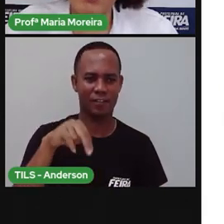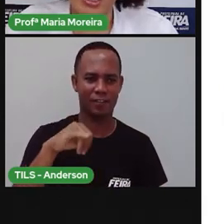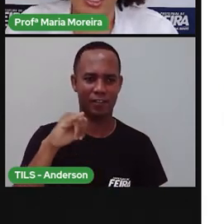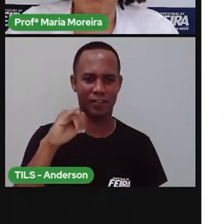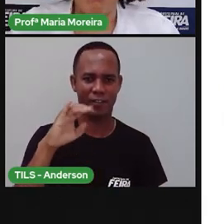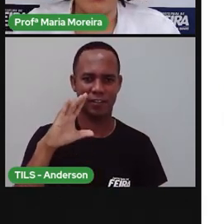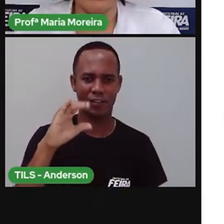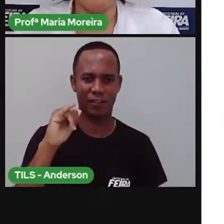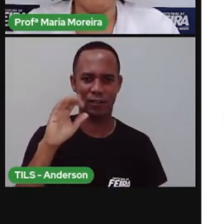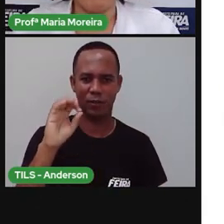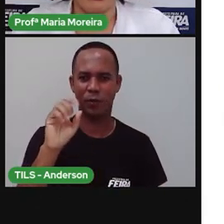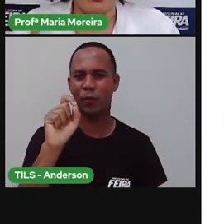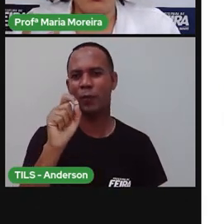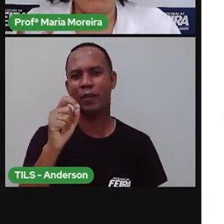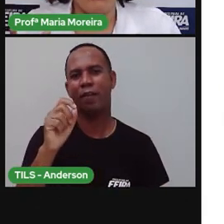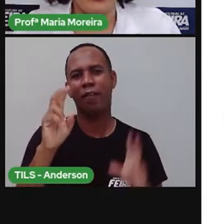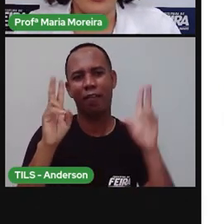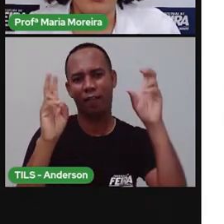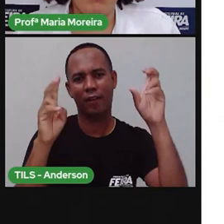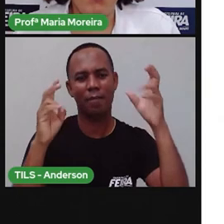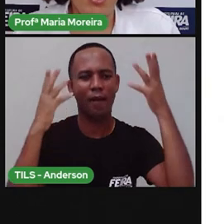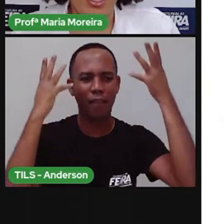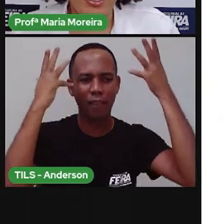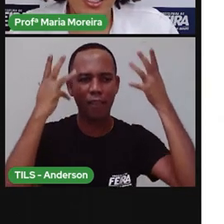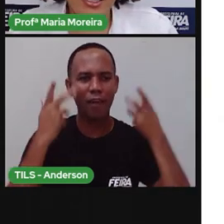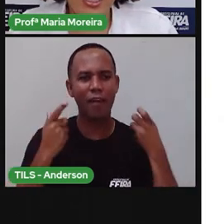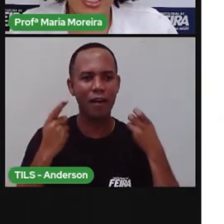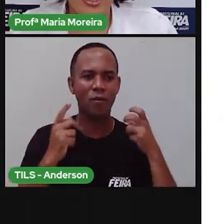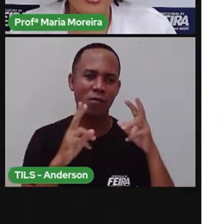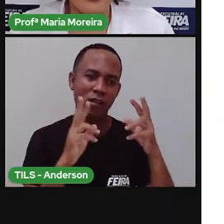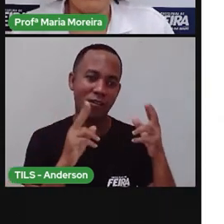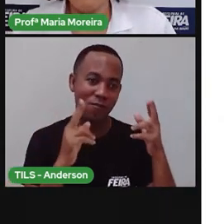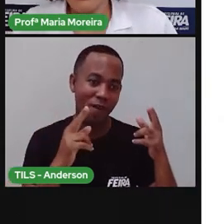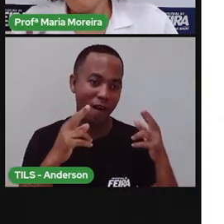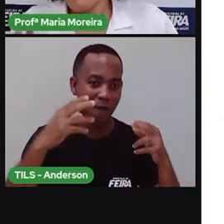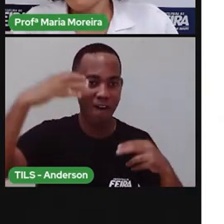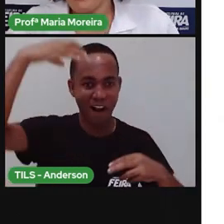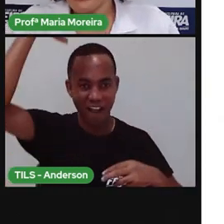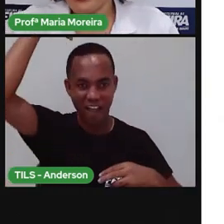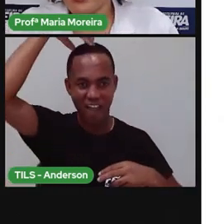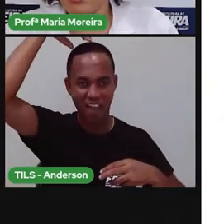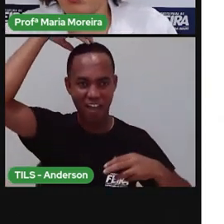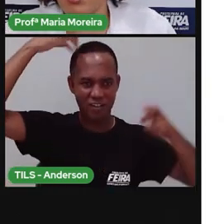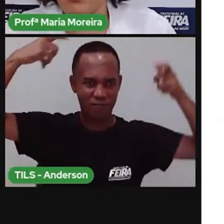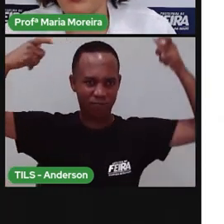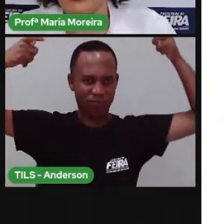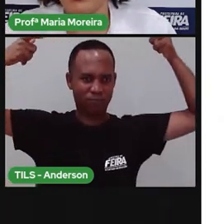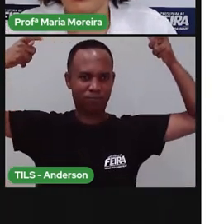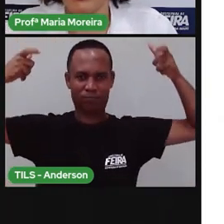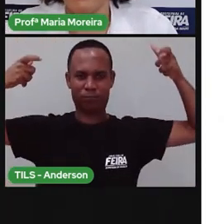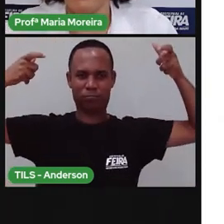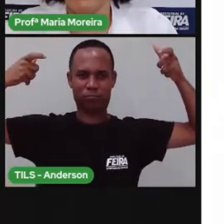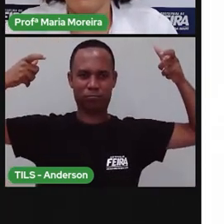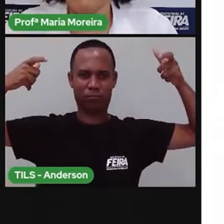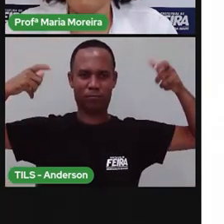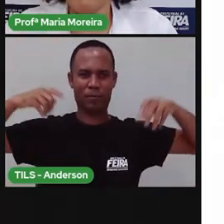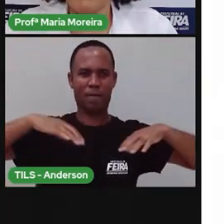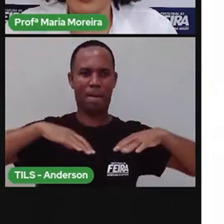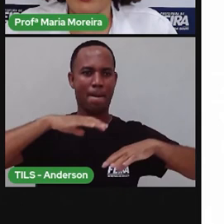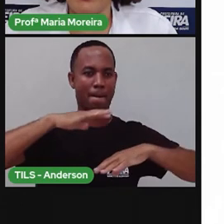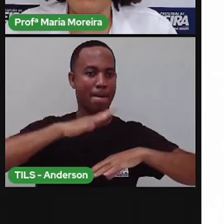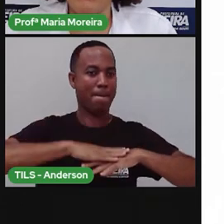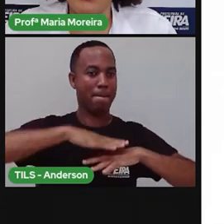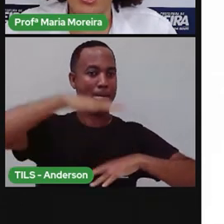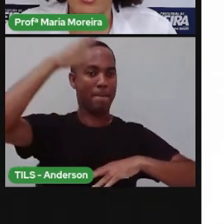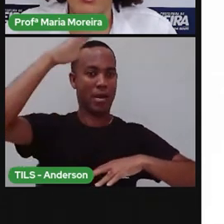leão. E aí ele vai falando que o quê? O leão é o rei da criação. Mas preste atenção numa coisa. Leão,